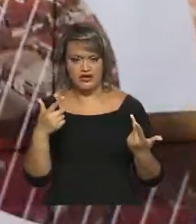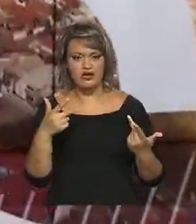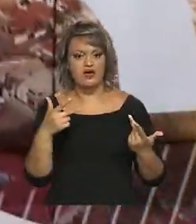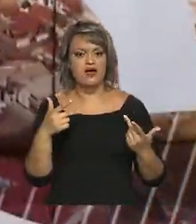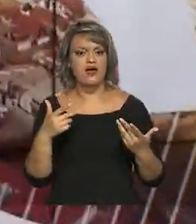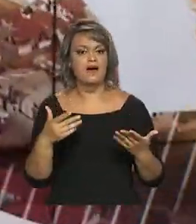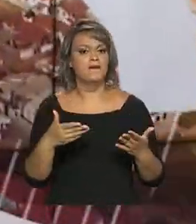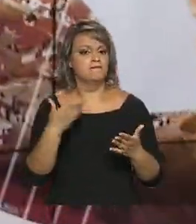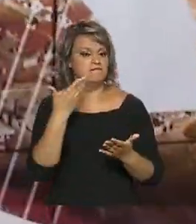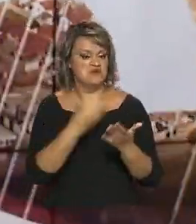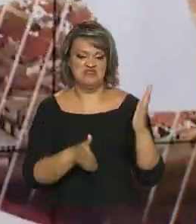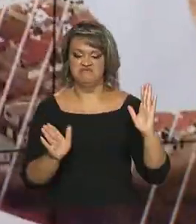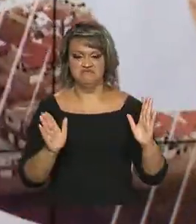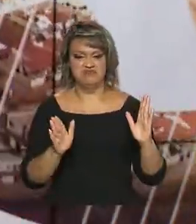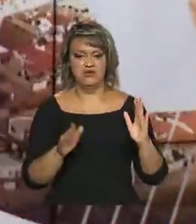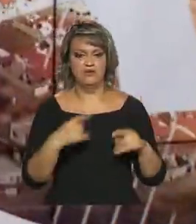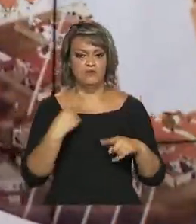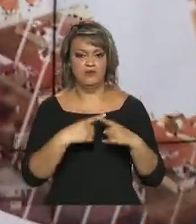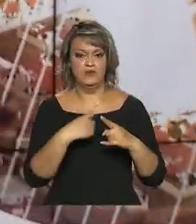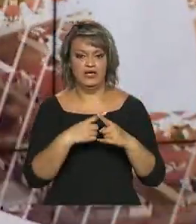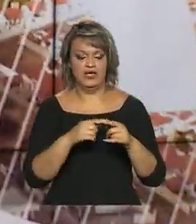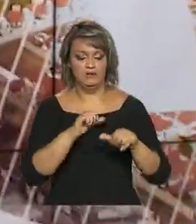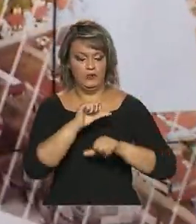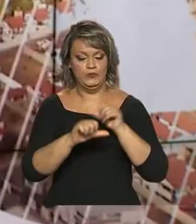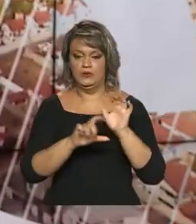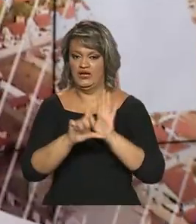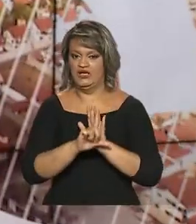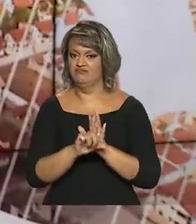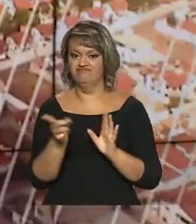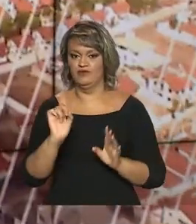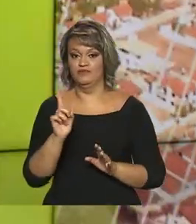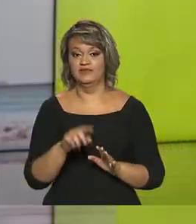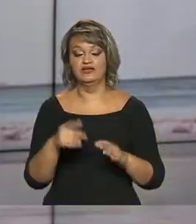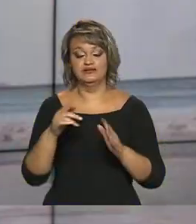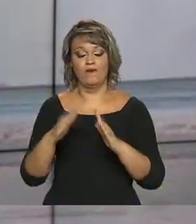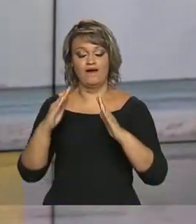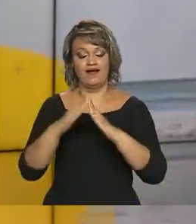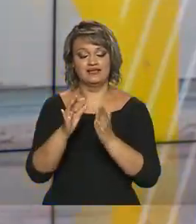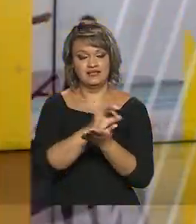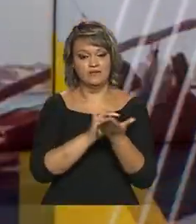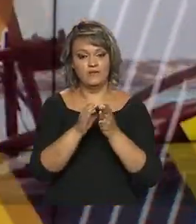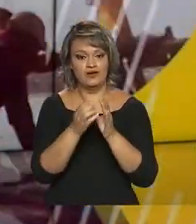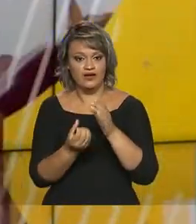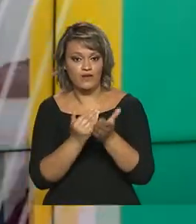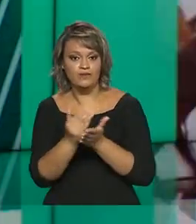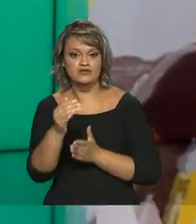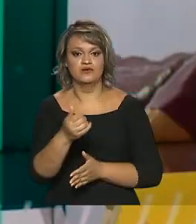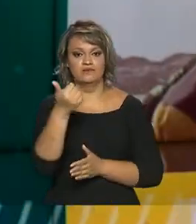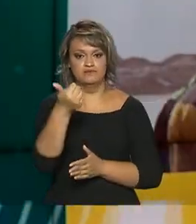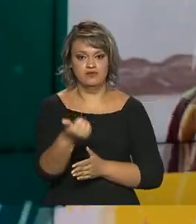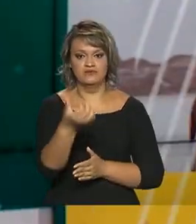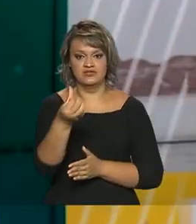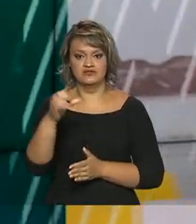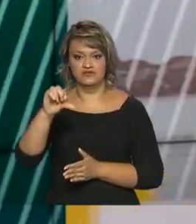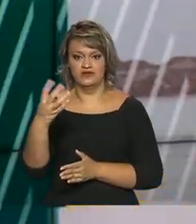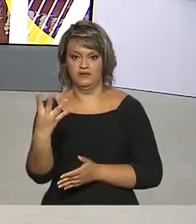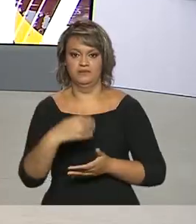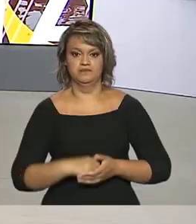pública, perdeu eficácia por não ter sido convertida em lei. A Casa da Moeda foi criada em 1694.